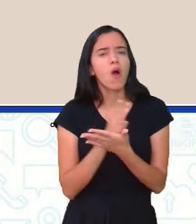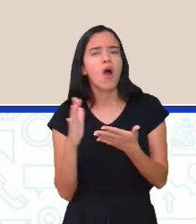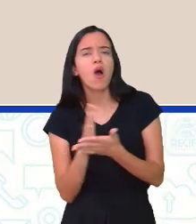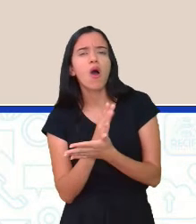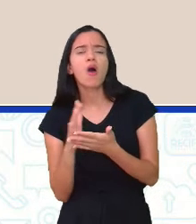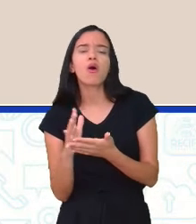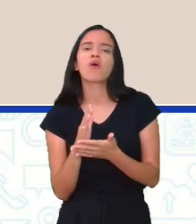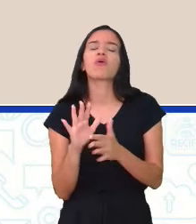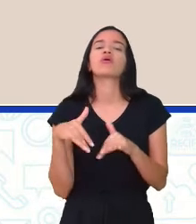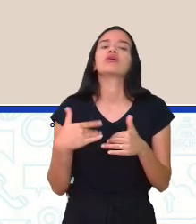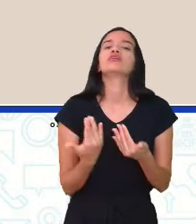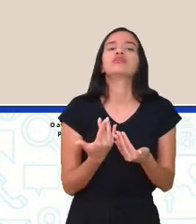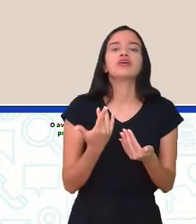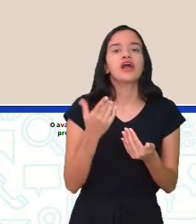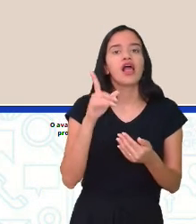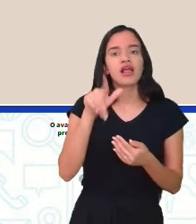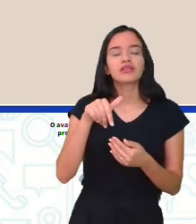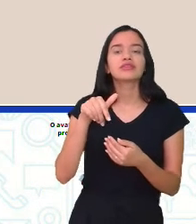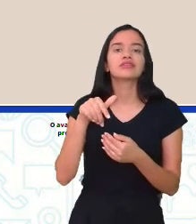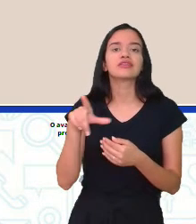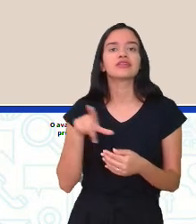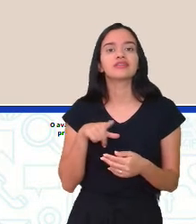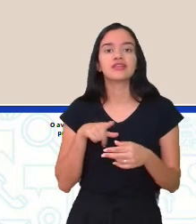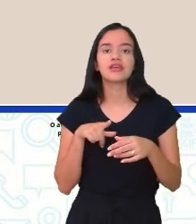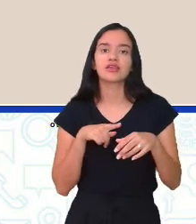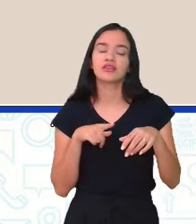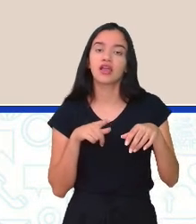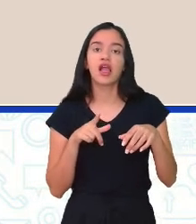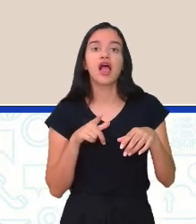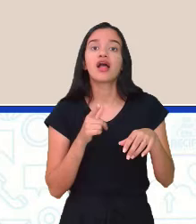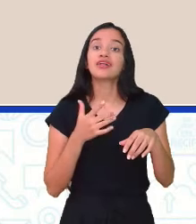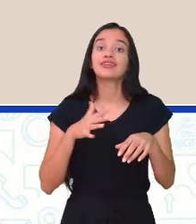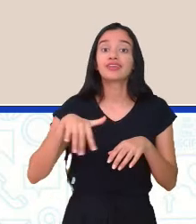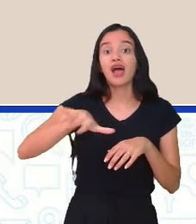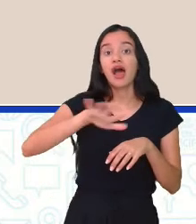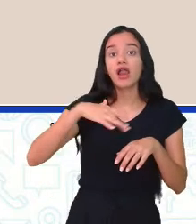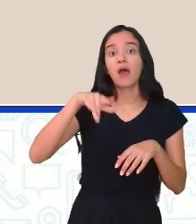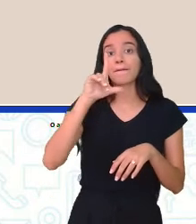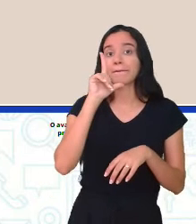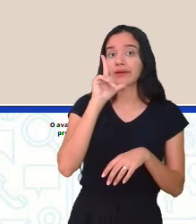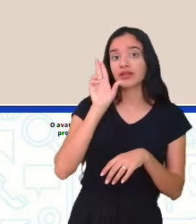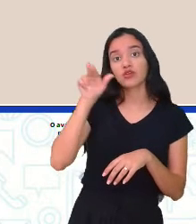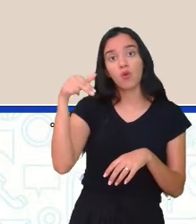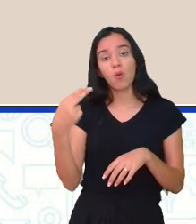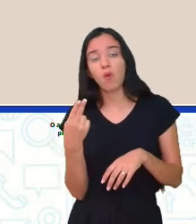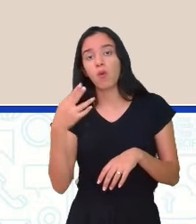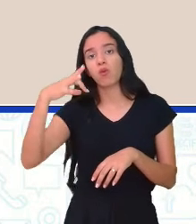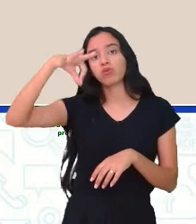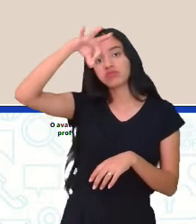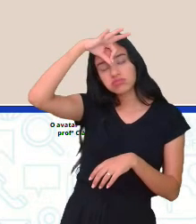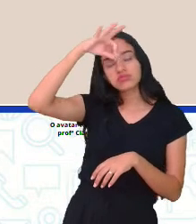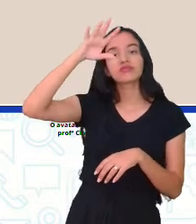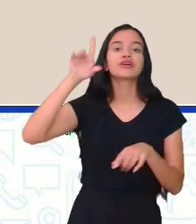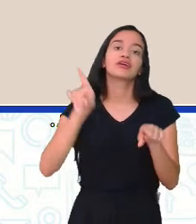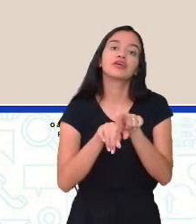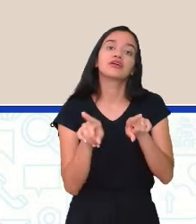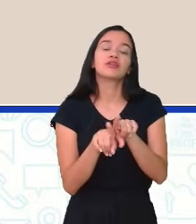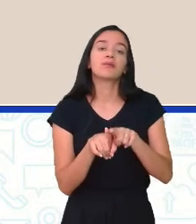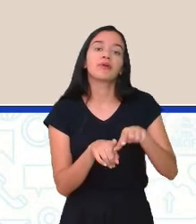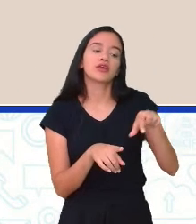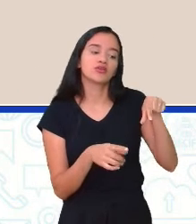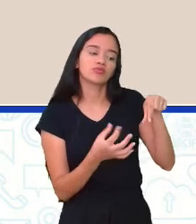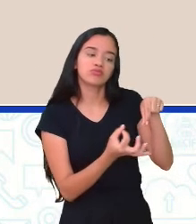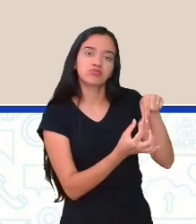ardência urinar, lesões na região genital, ou pênis, ou vagina, corrimento,